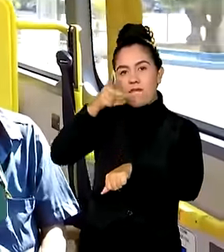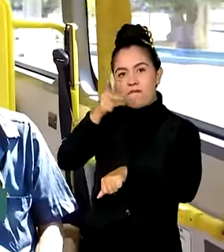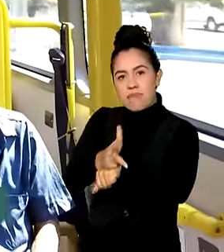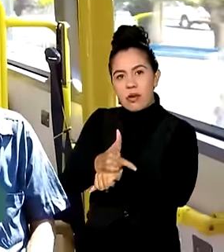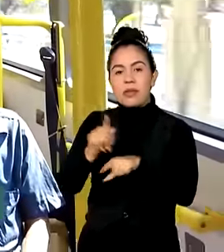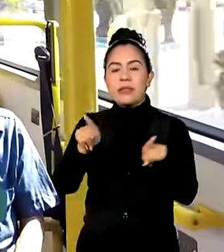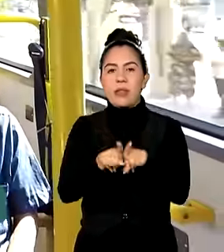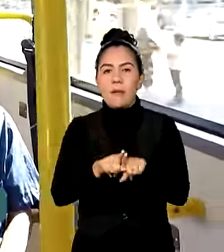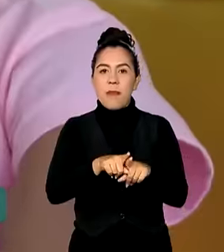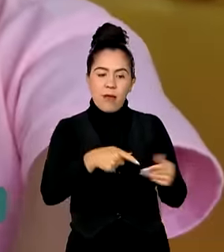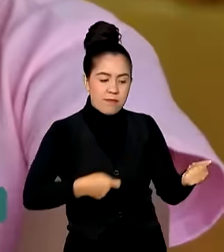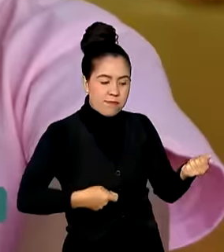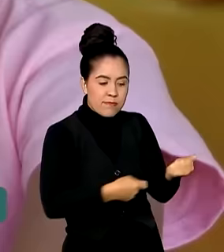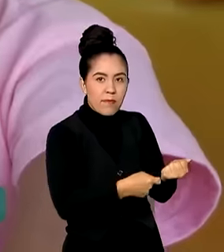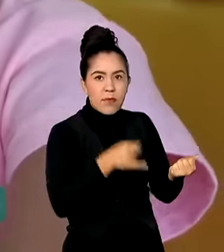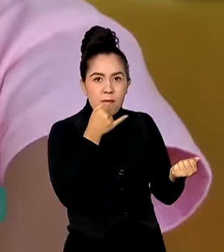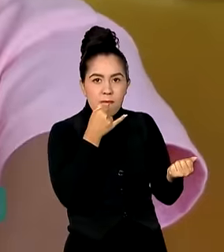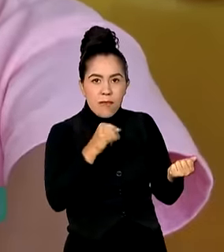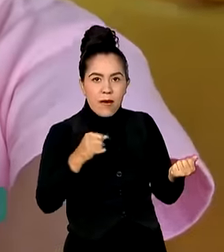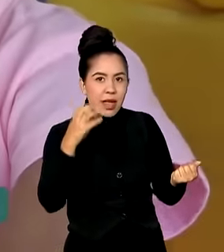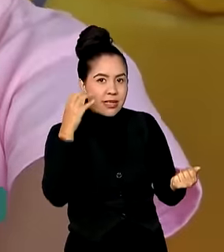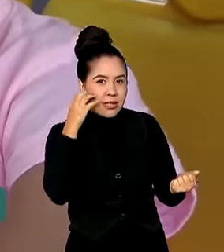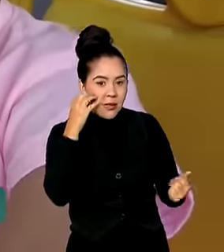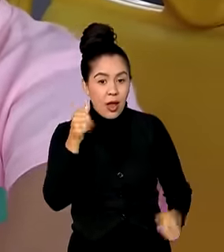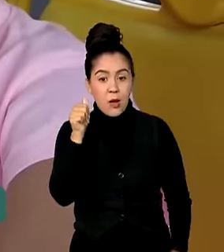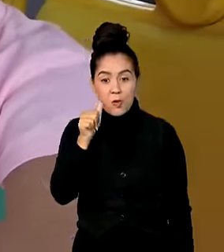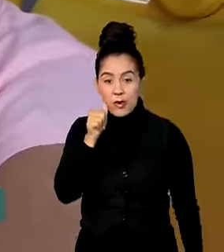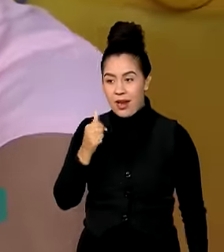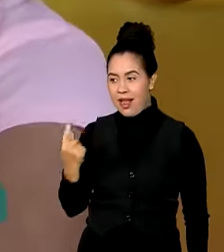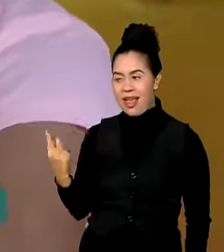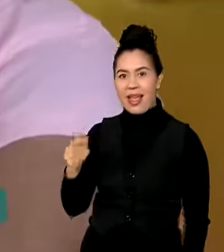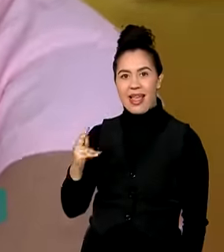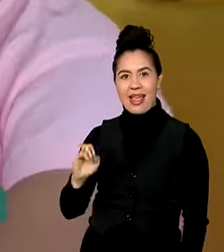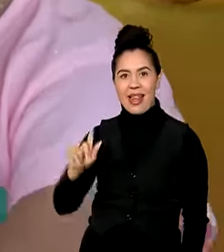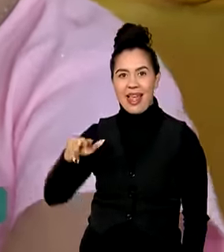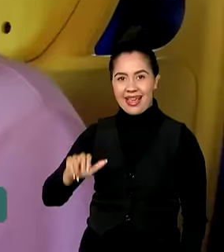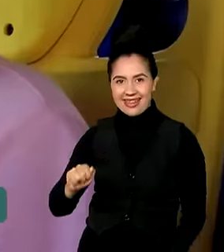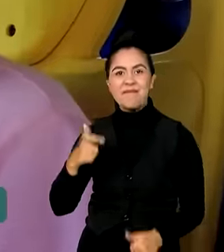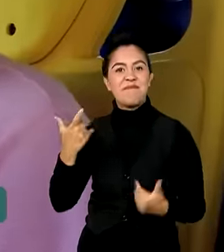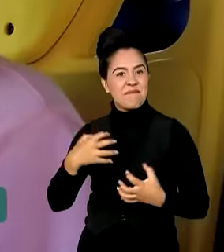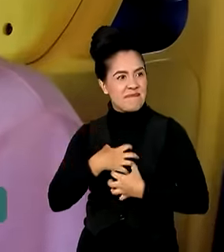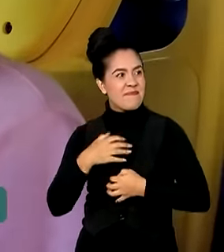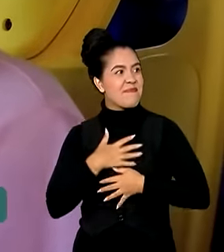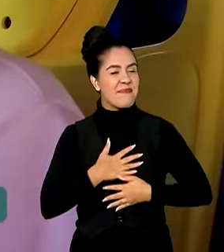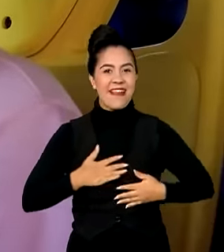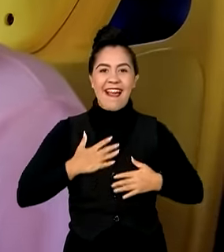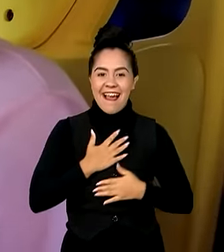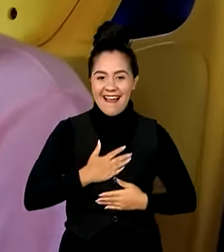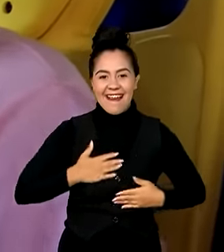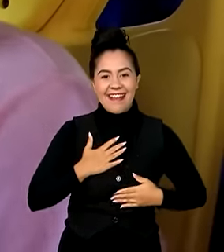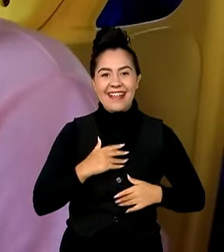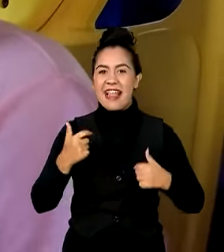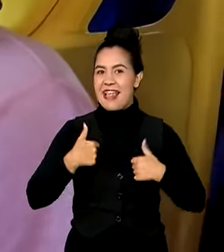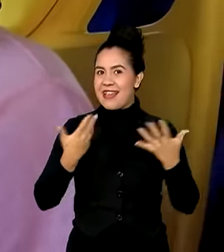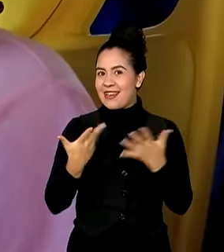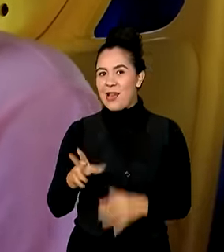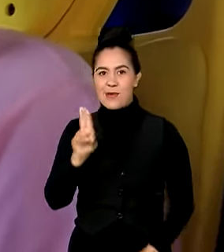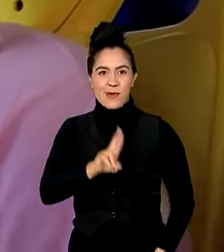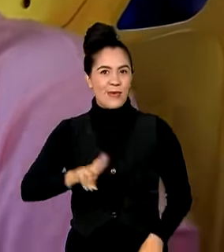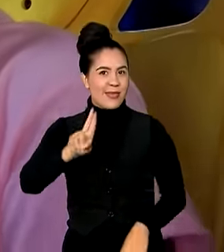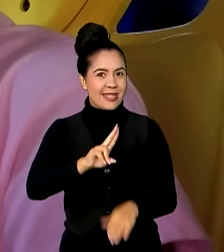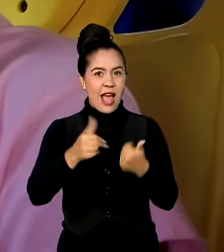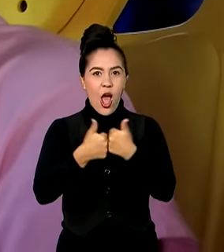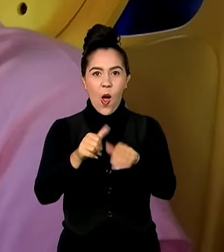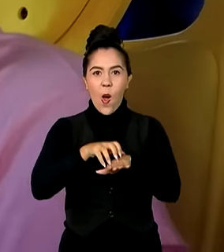carregador de celular. Helena, de 10 anos, aprovou a novidade. Agora eu estou querendo andar bastante ônibus por conta